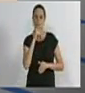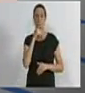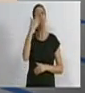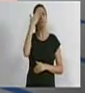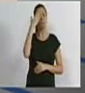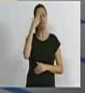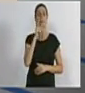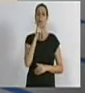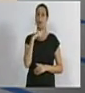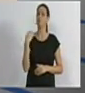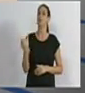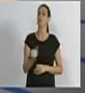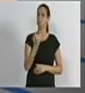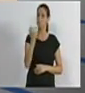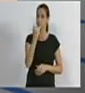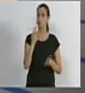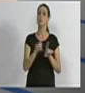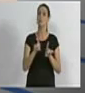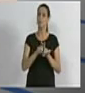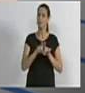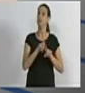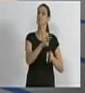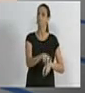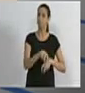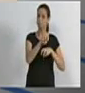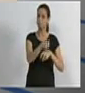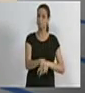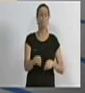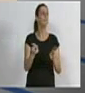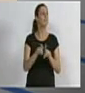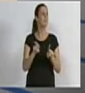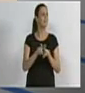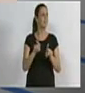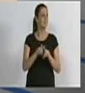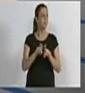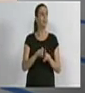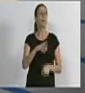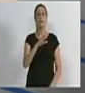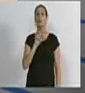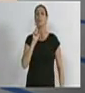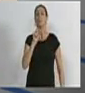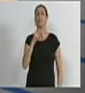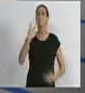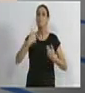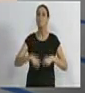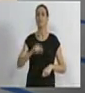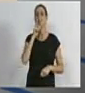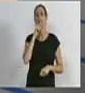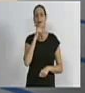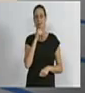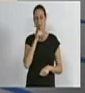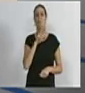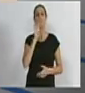que a água é um importante insumo para as atividades agrícolas? E que a irrigação é uma das principais responsáveis pelo uso da água nessa atividade?